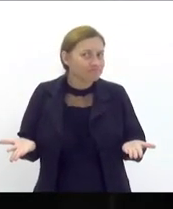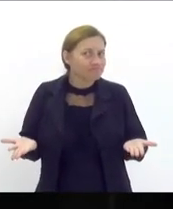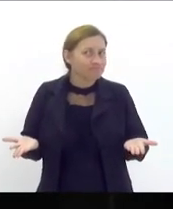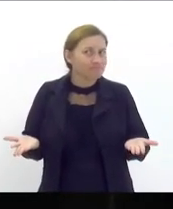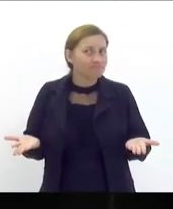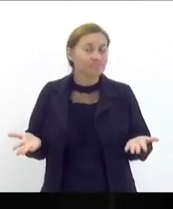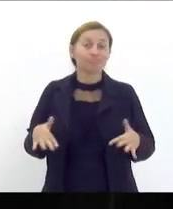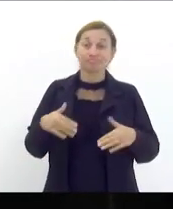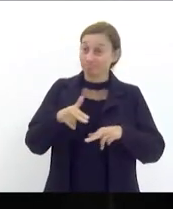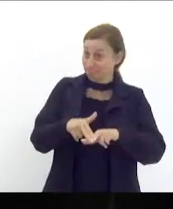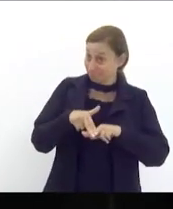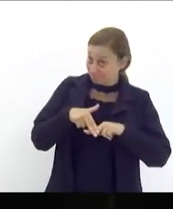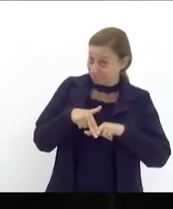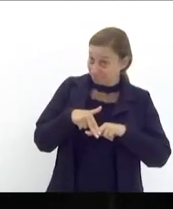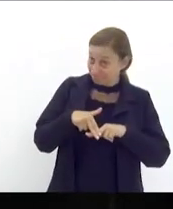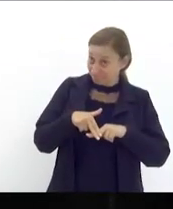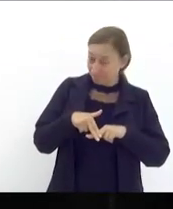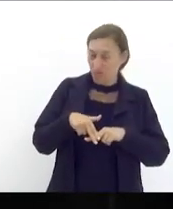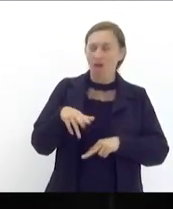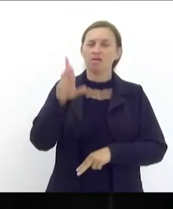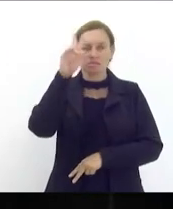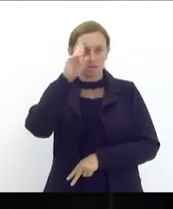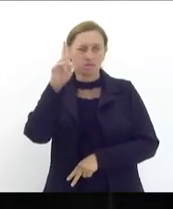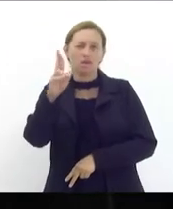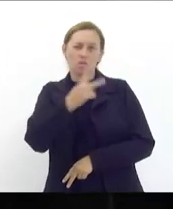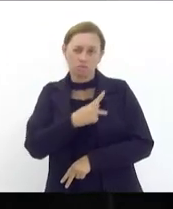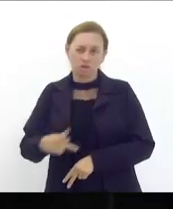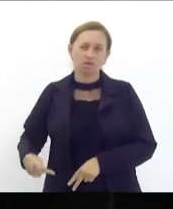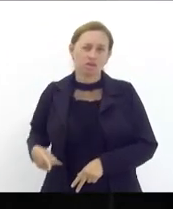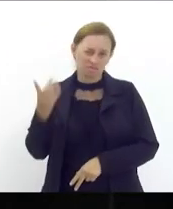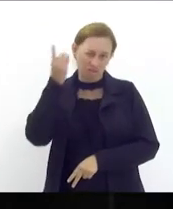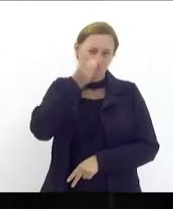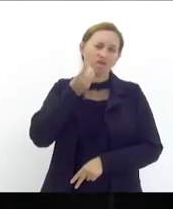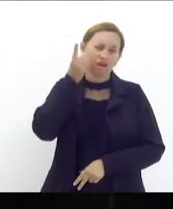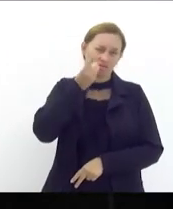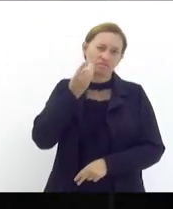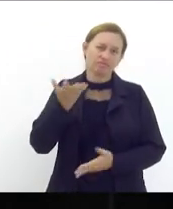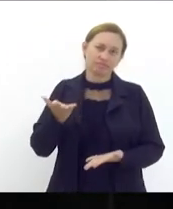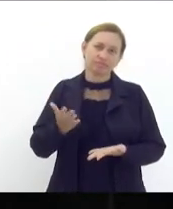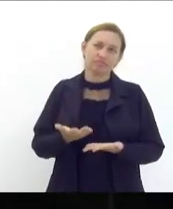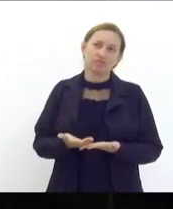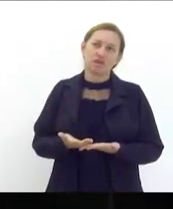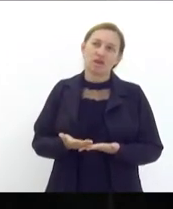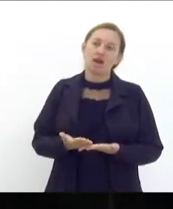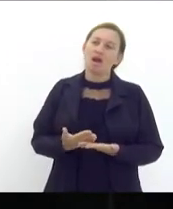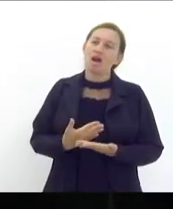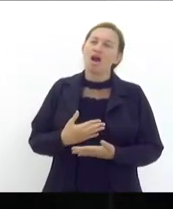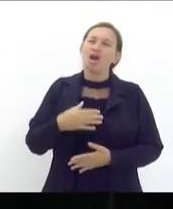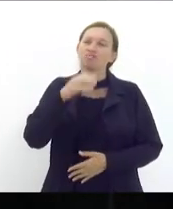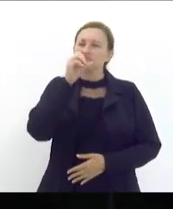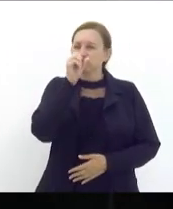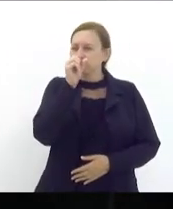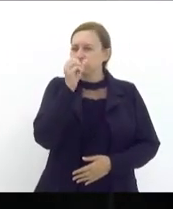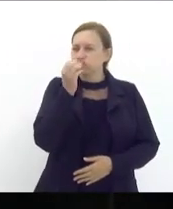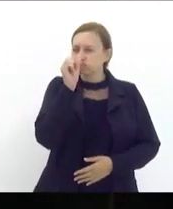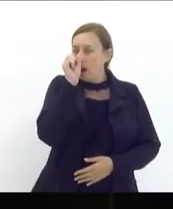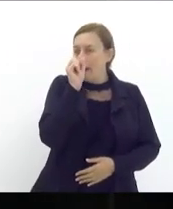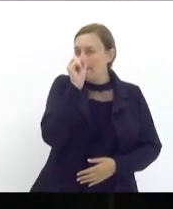portanto senhor presidente senhores deputados fica aqui o meu repúdio